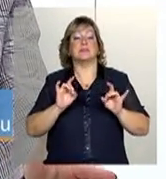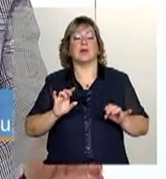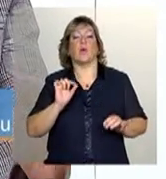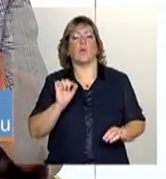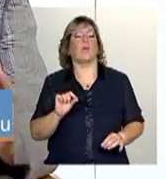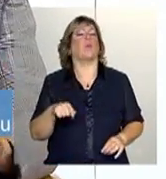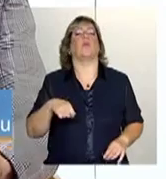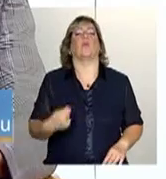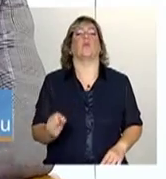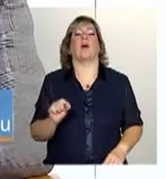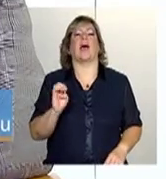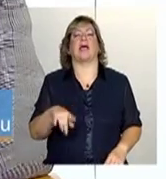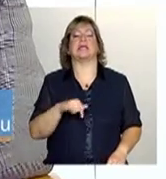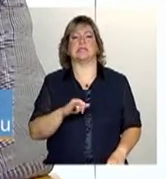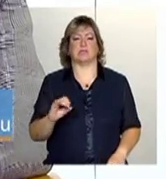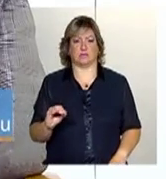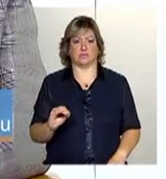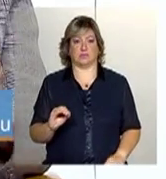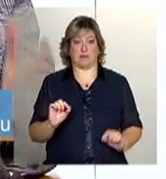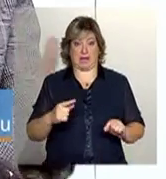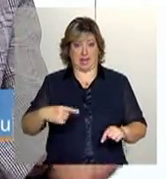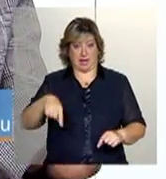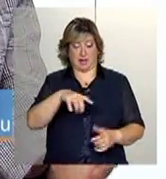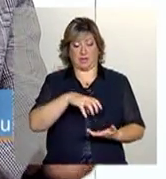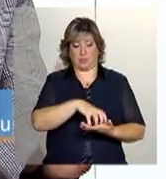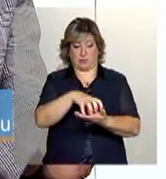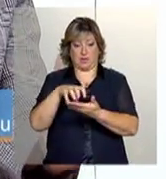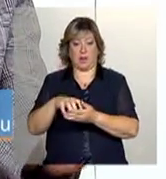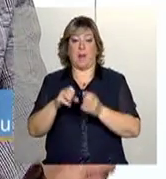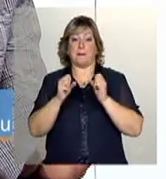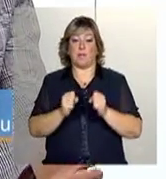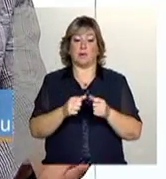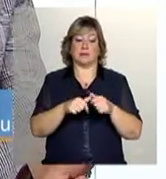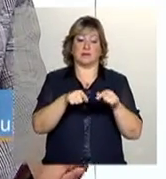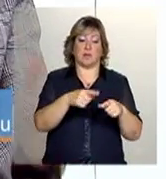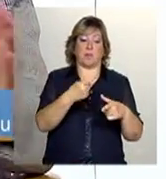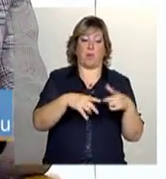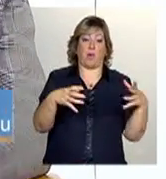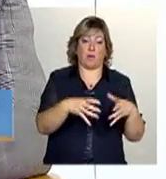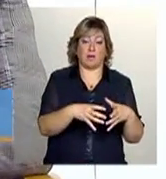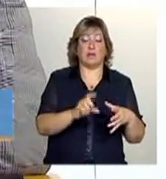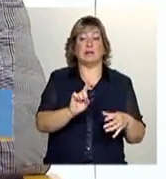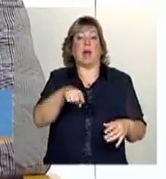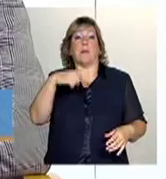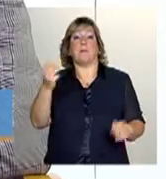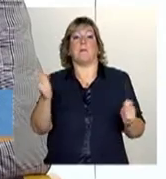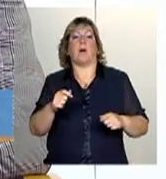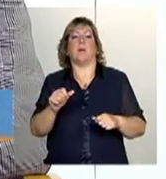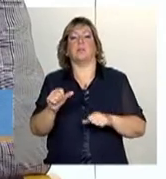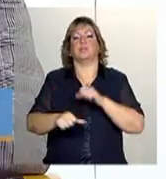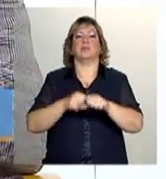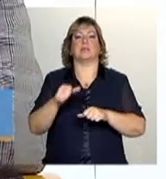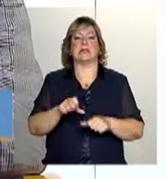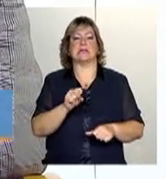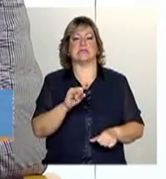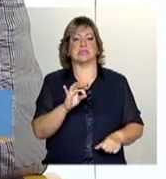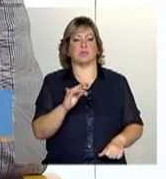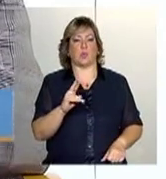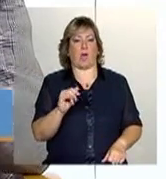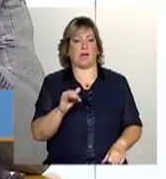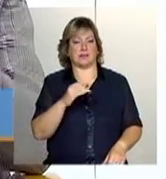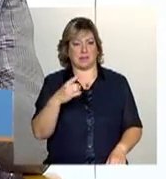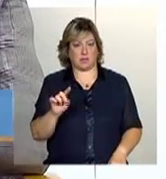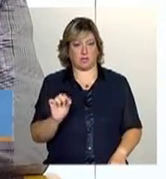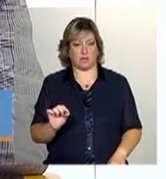específica? Eles estão nessa situação, mas podem não estar em outro momento. Mas é importante que o cadastro reflita essa situação neste